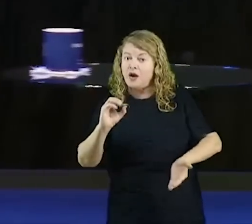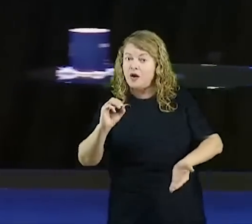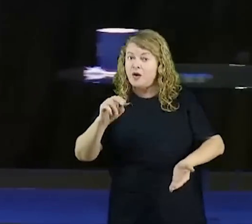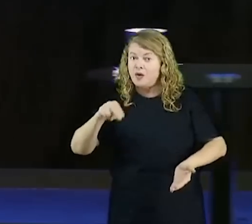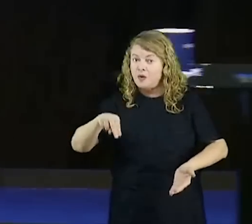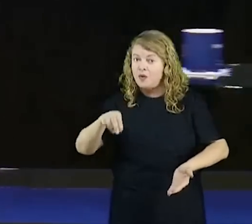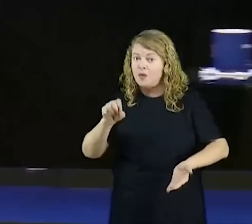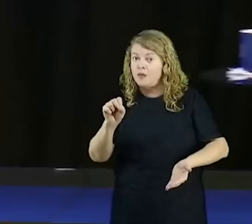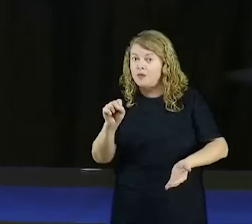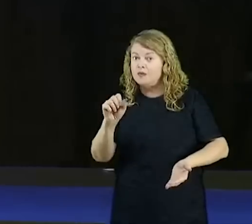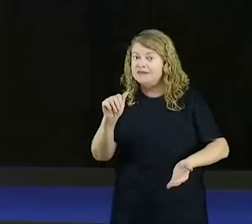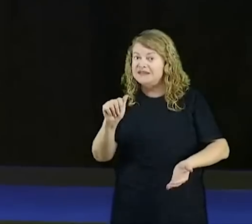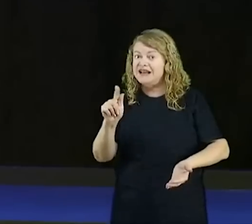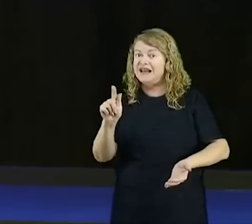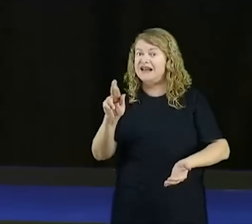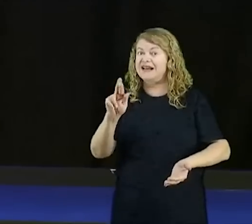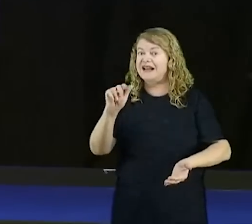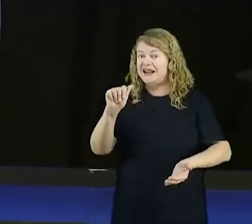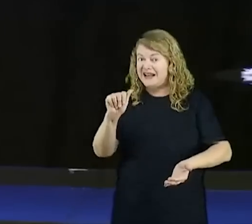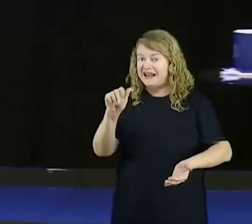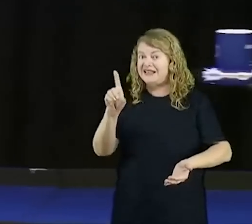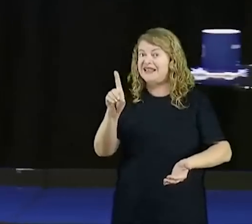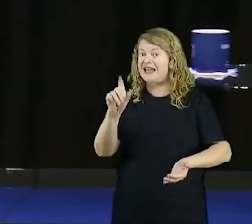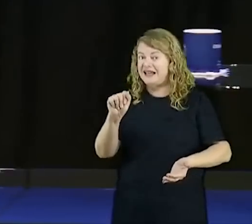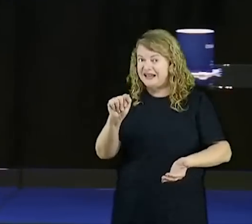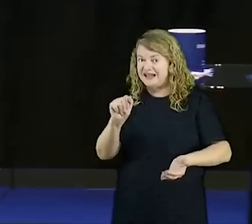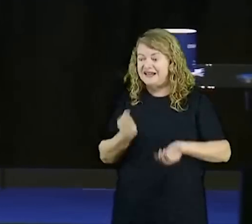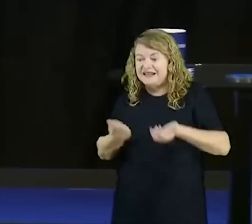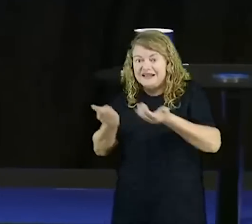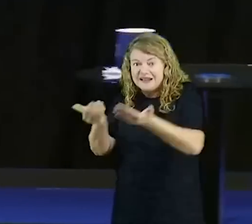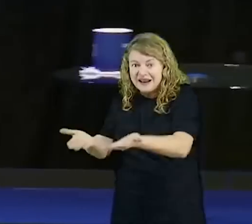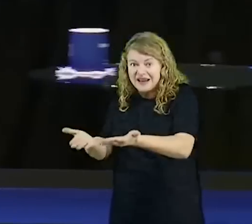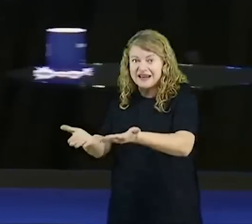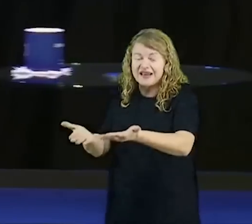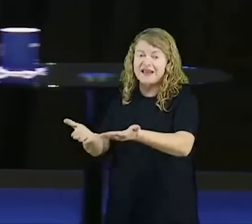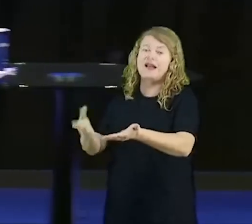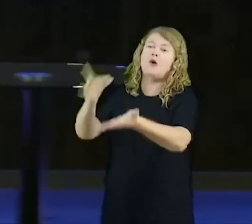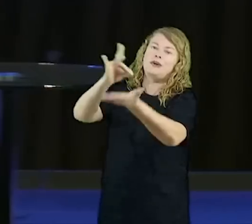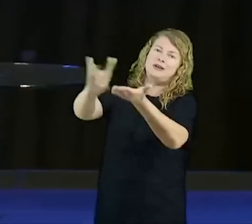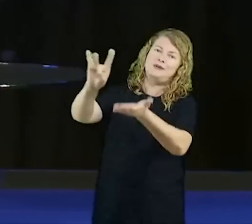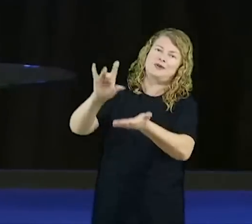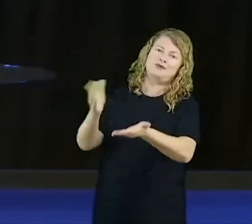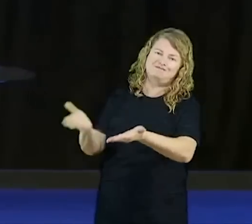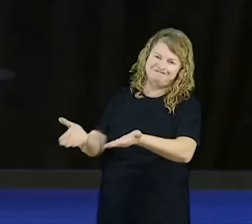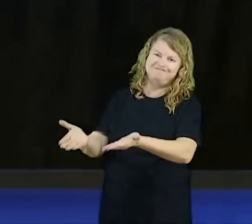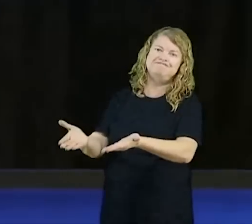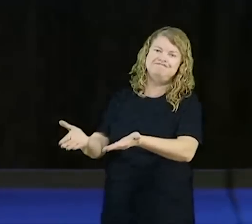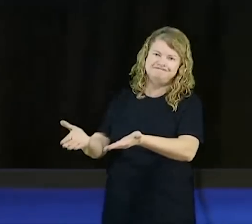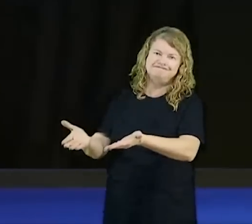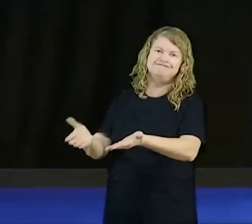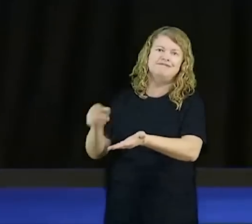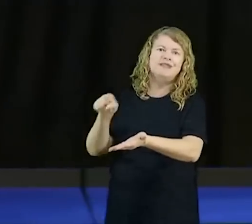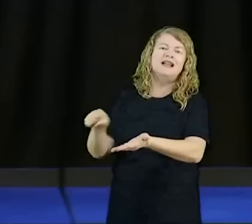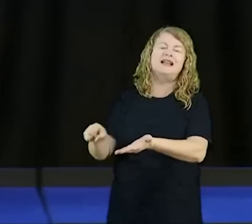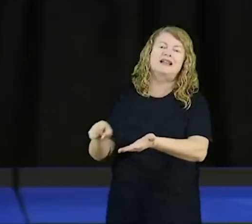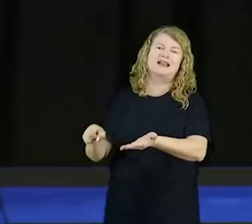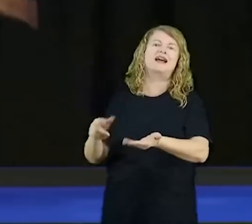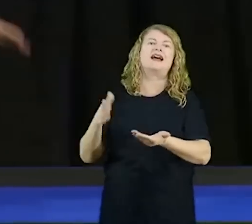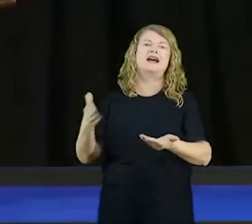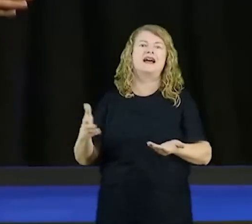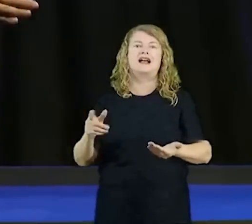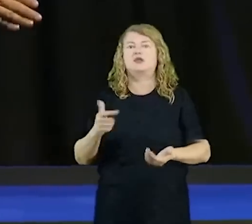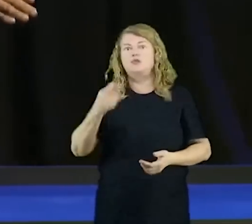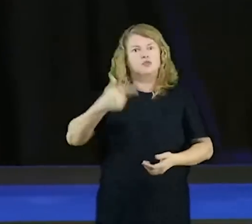por causa do pecado do pai. Essa é a única exceção. O resto, são